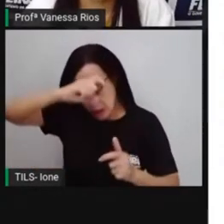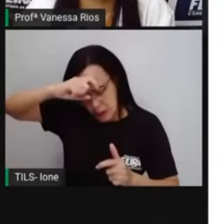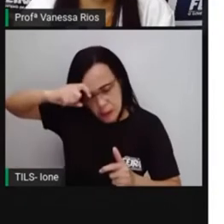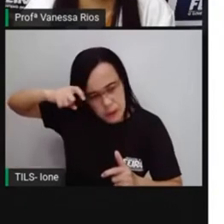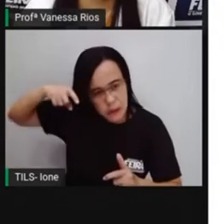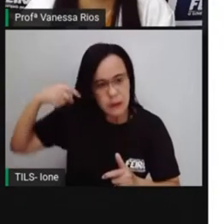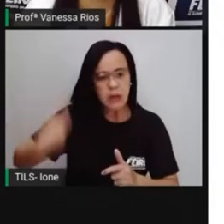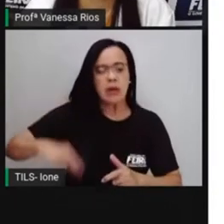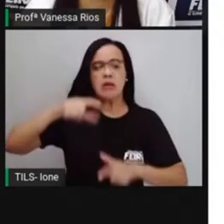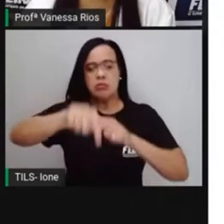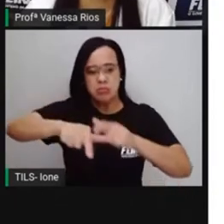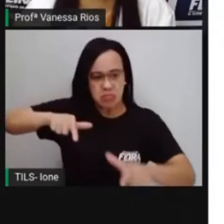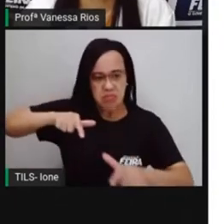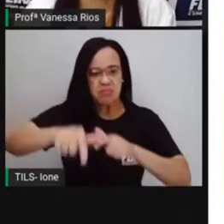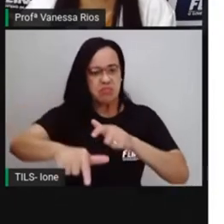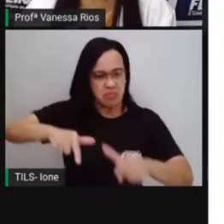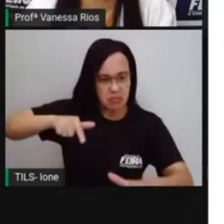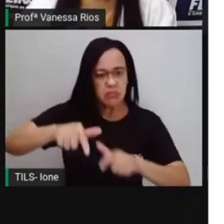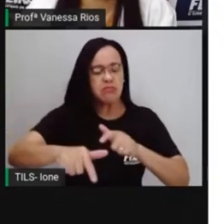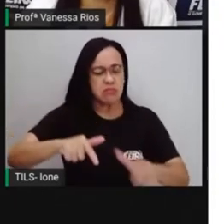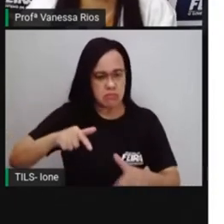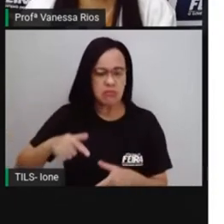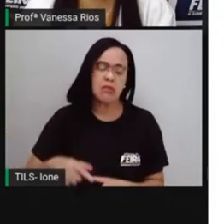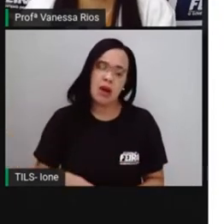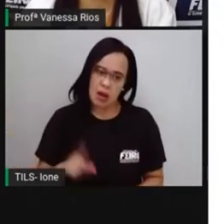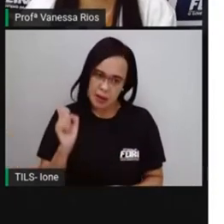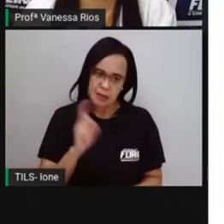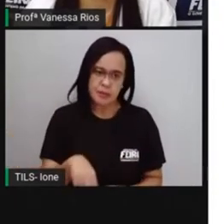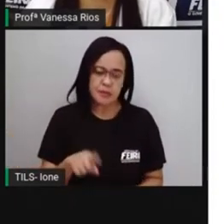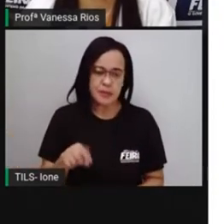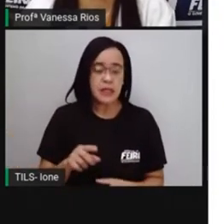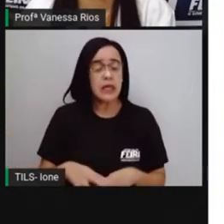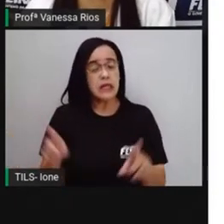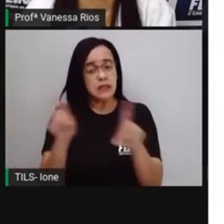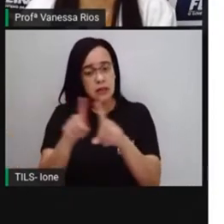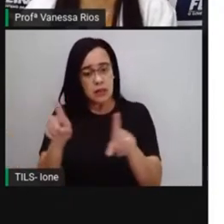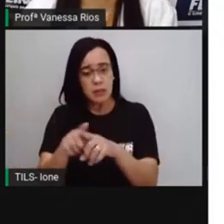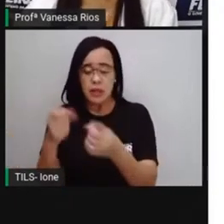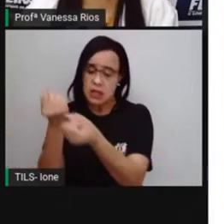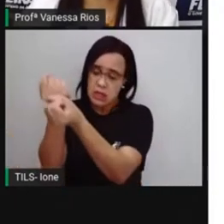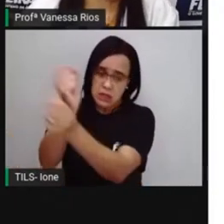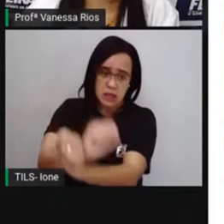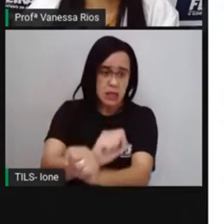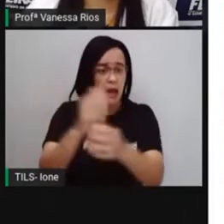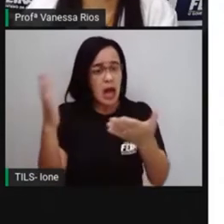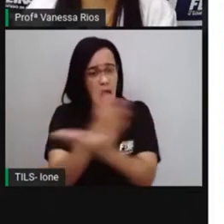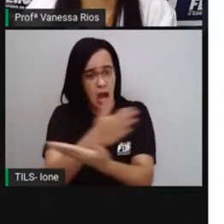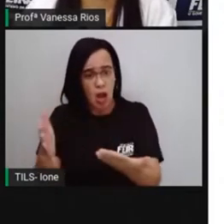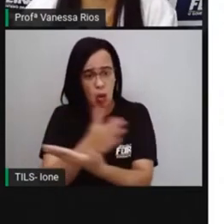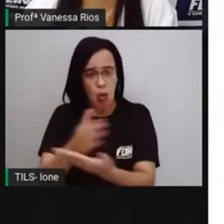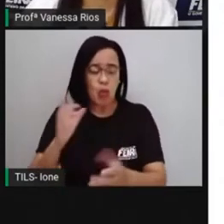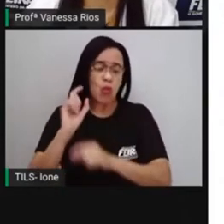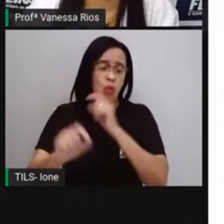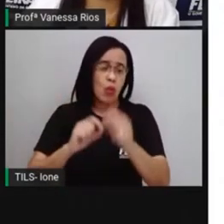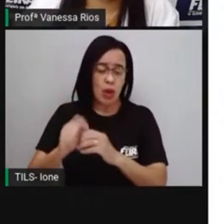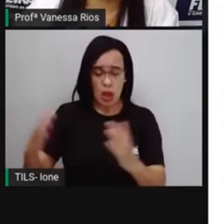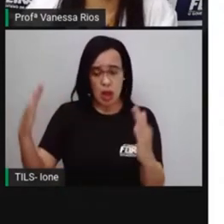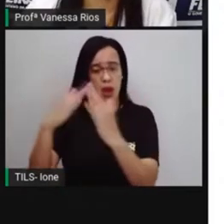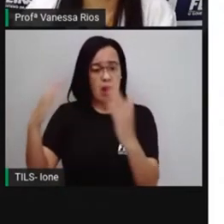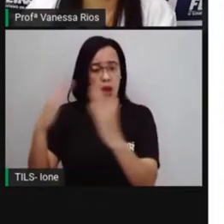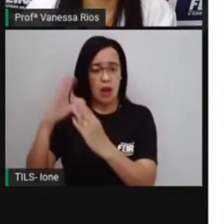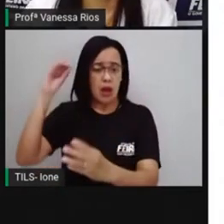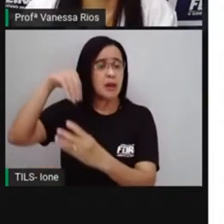lavouras. Mas existia também, né? Os escravizados que iam trabalhar nas casas, né? Principalmente as